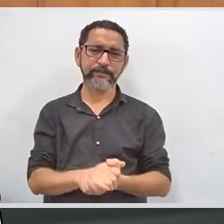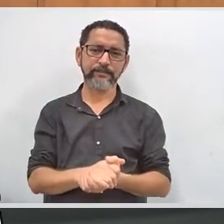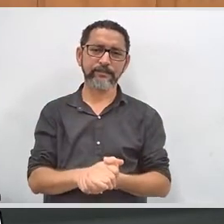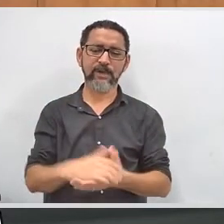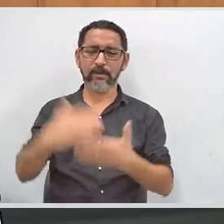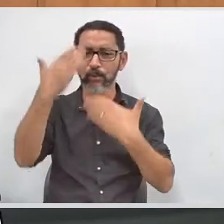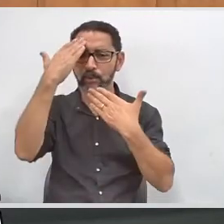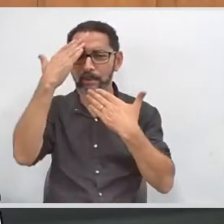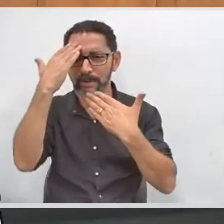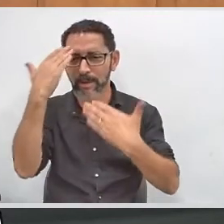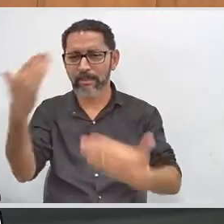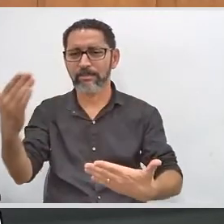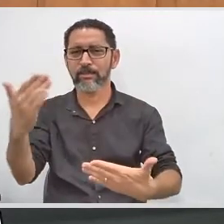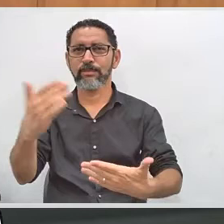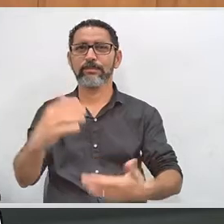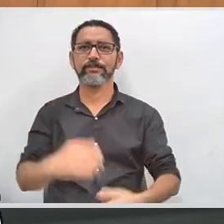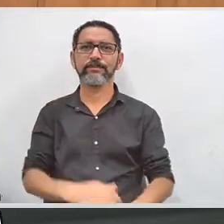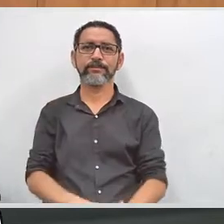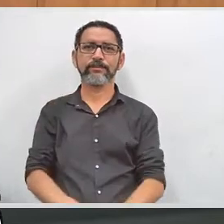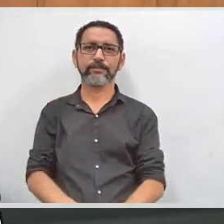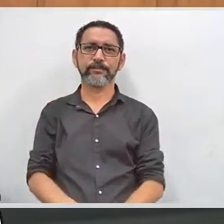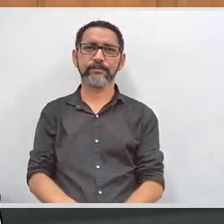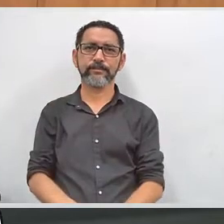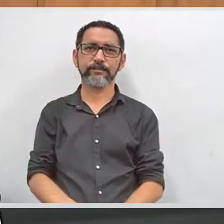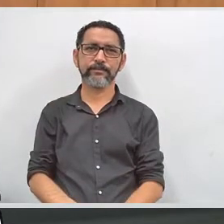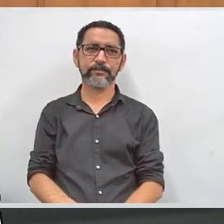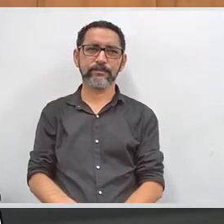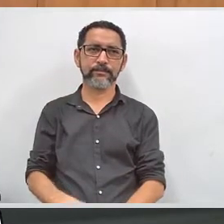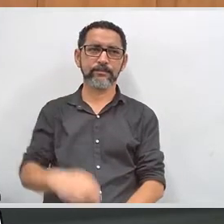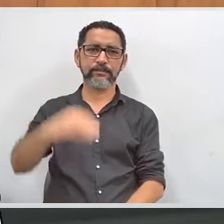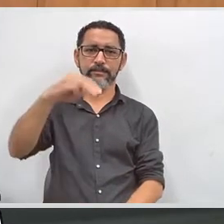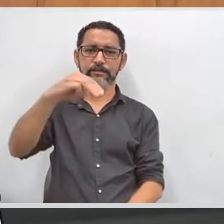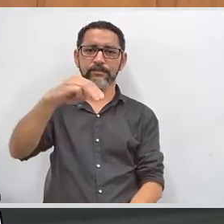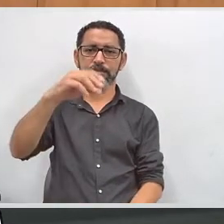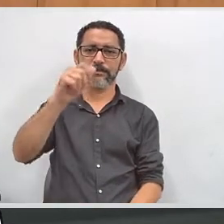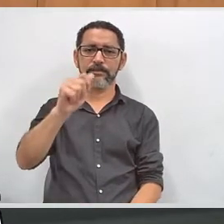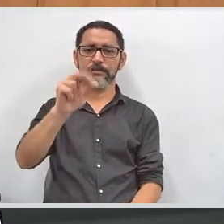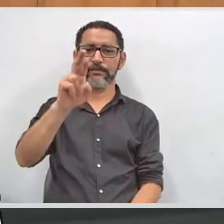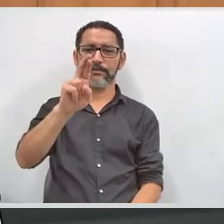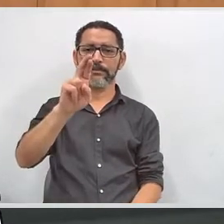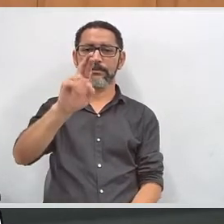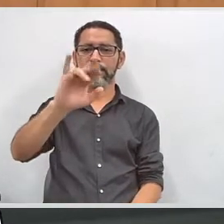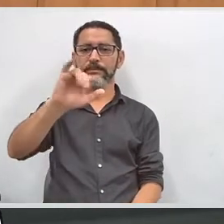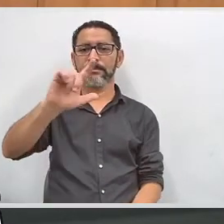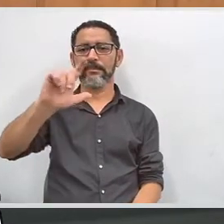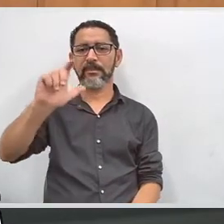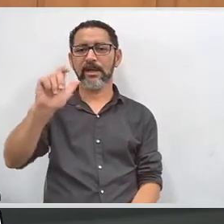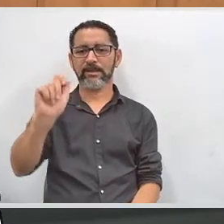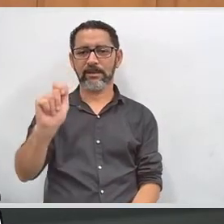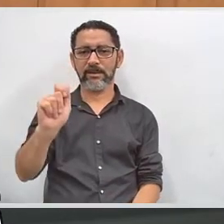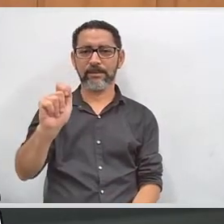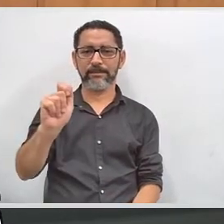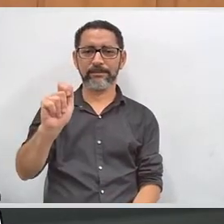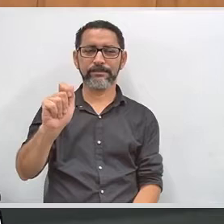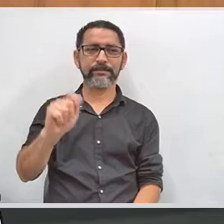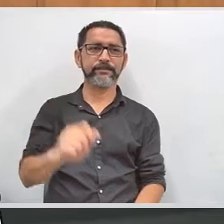que é de todos e agradeço muito. Ok, obrigado. Marília Jardim de Souza, da assessora de Subsecretaria de Educação